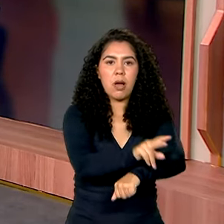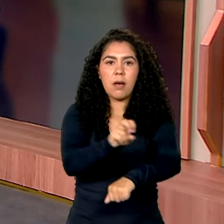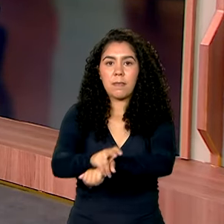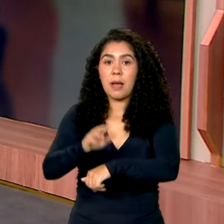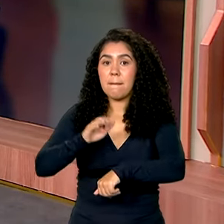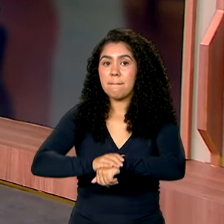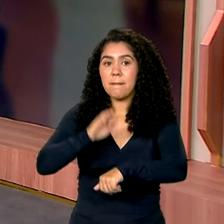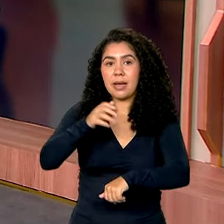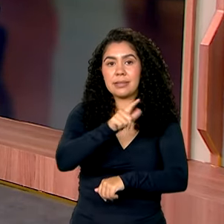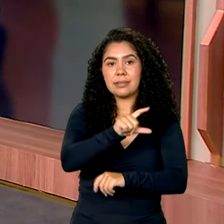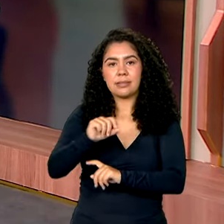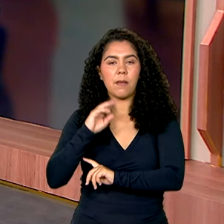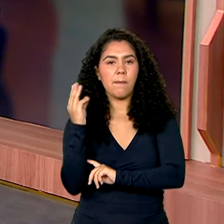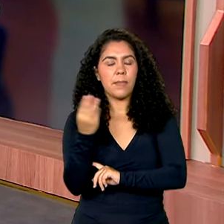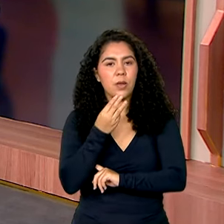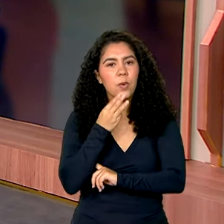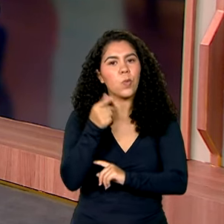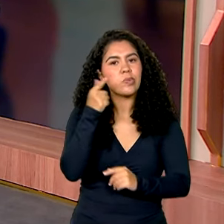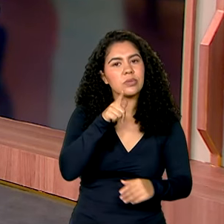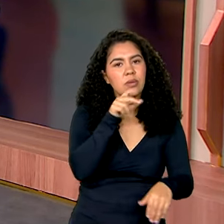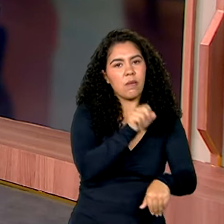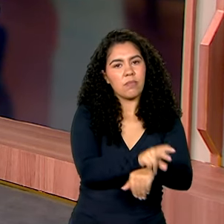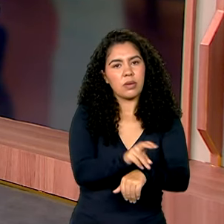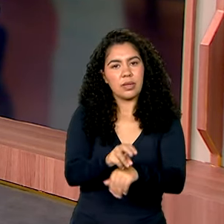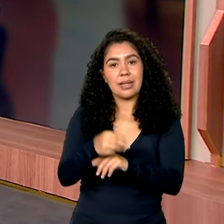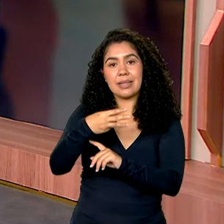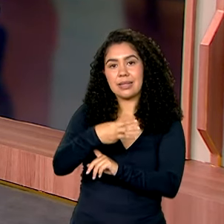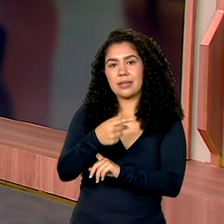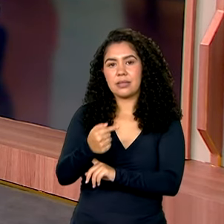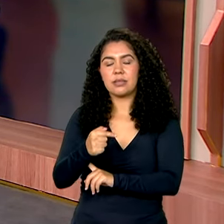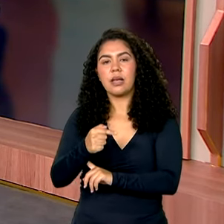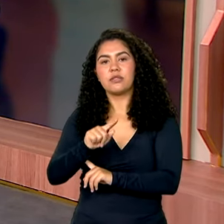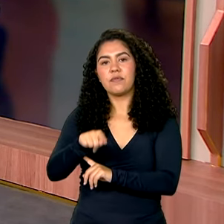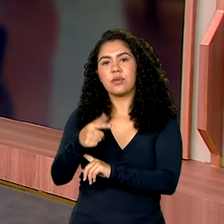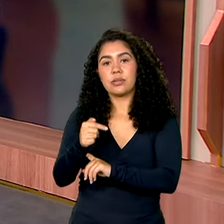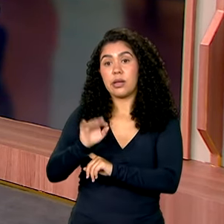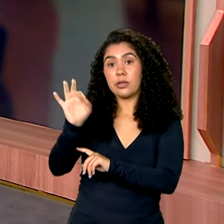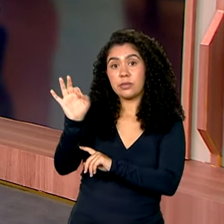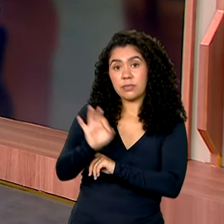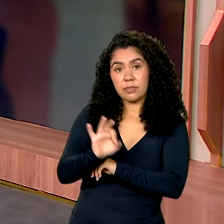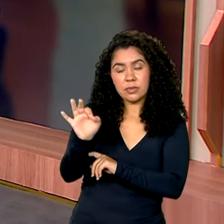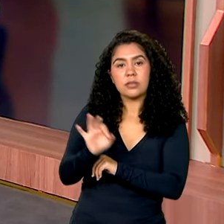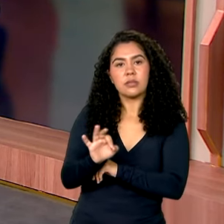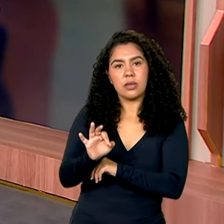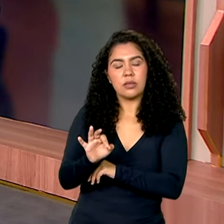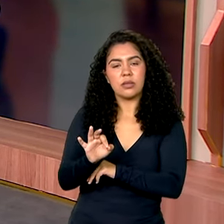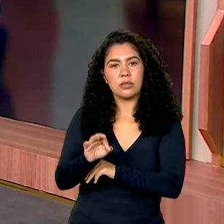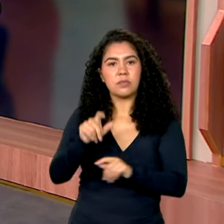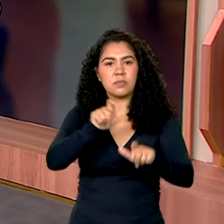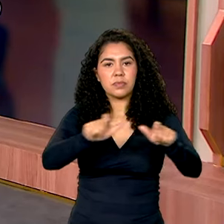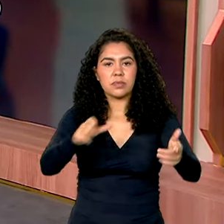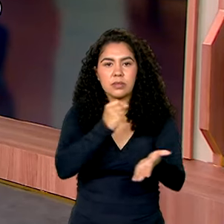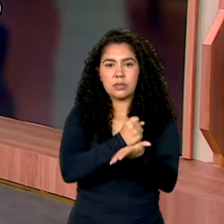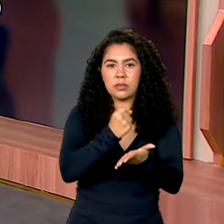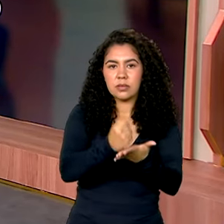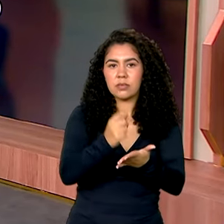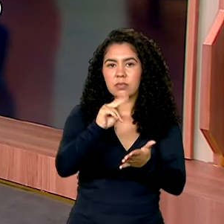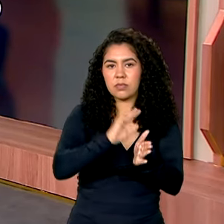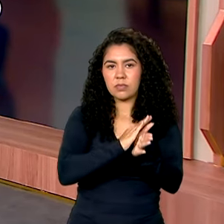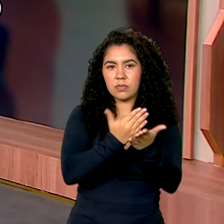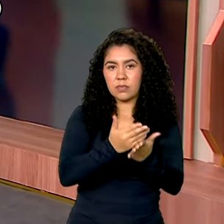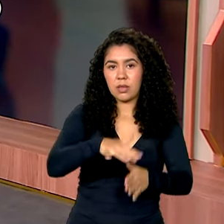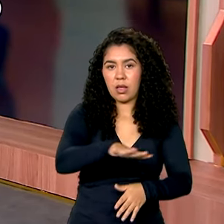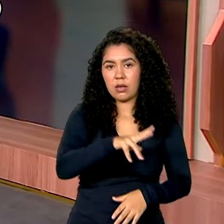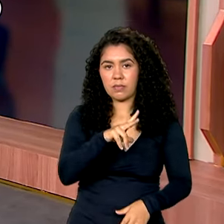de brasileiros ocupados e 37,7 milhões de pessoas com carteira assinada no setor privado.